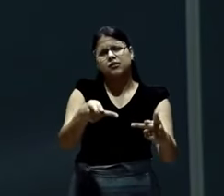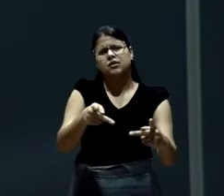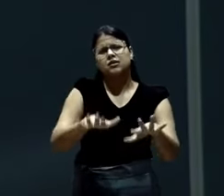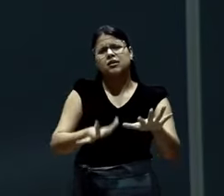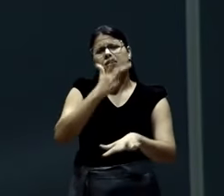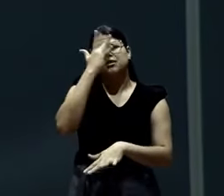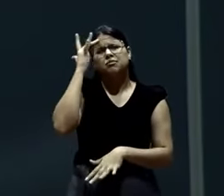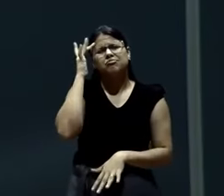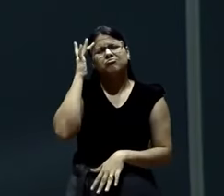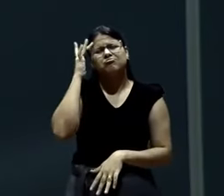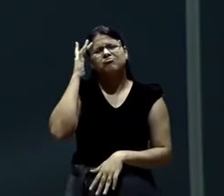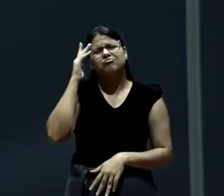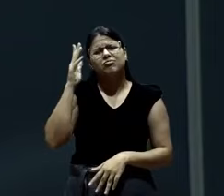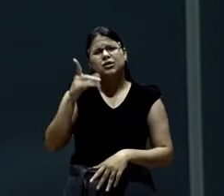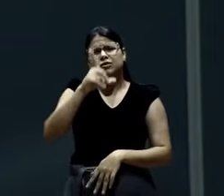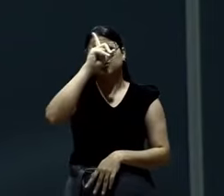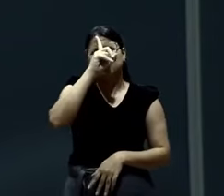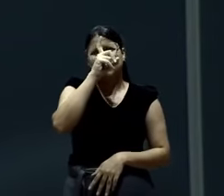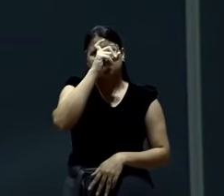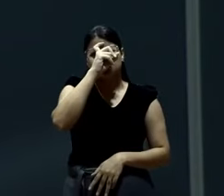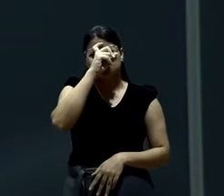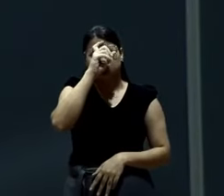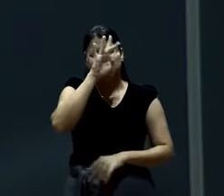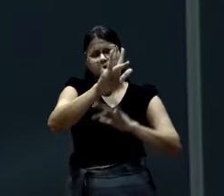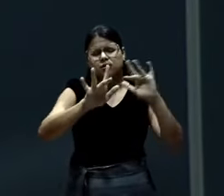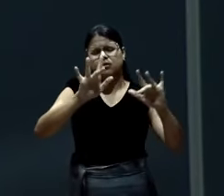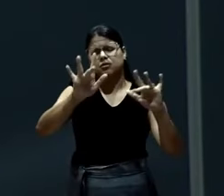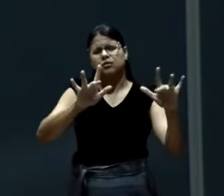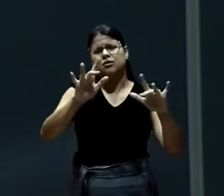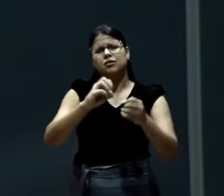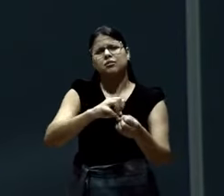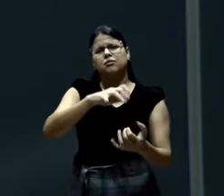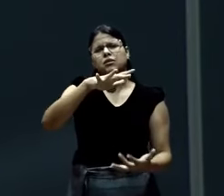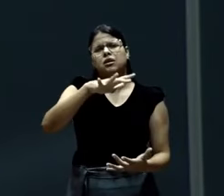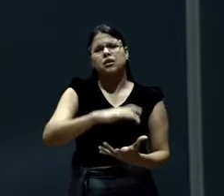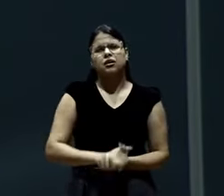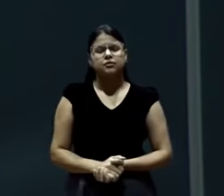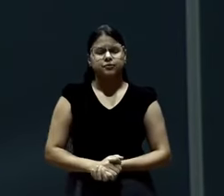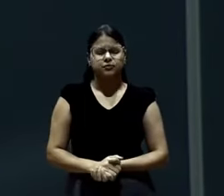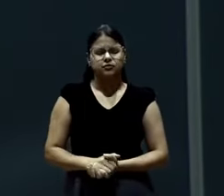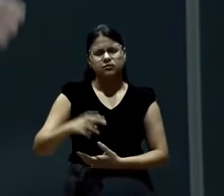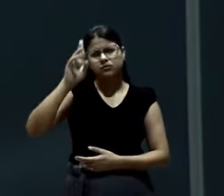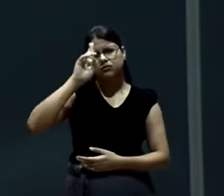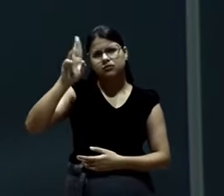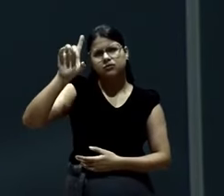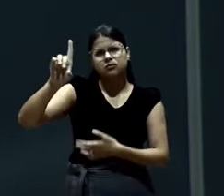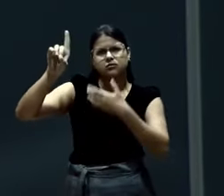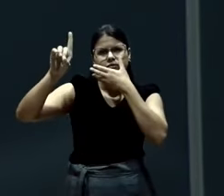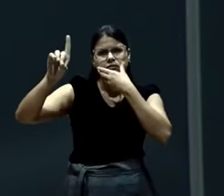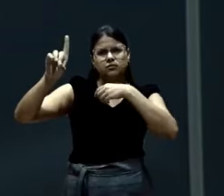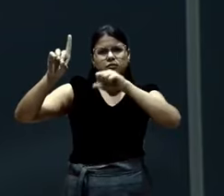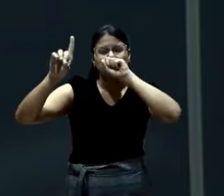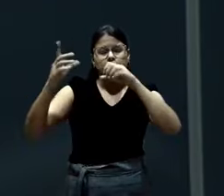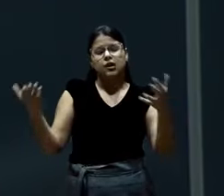Enfermos. Cuida, Pai. Para a glória do teu nome. Opera um milagre. Abençoa-nos, Pai. Despedindo-nos a Deus.